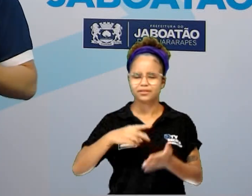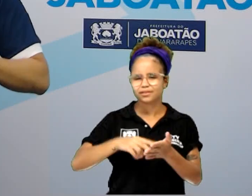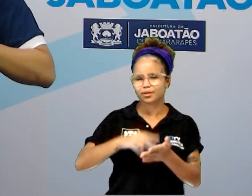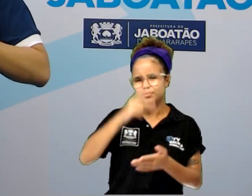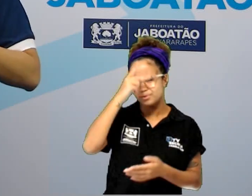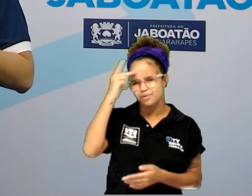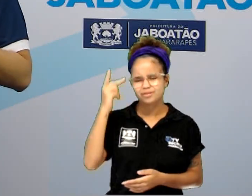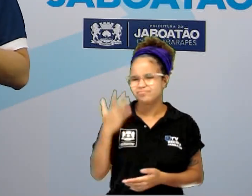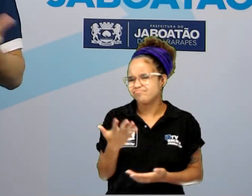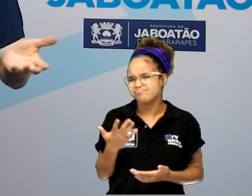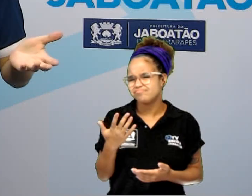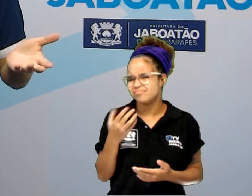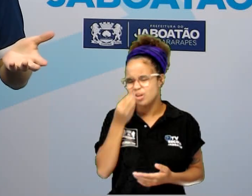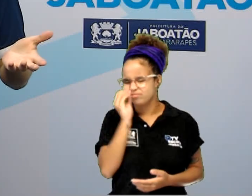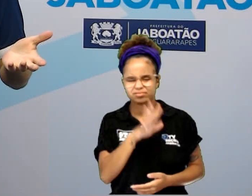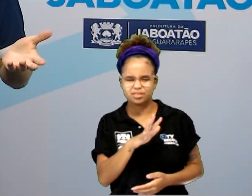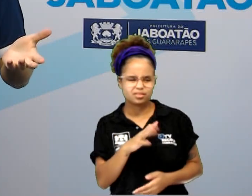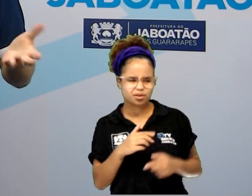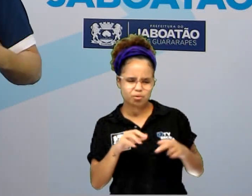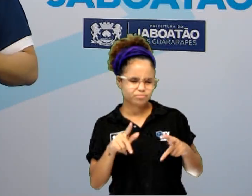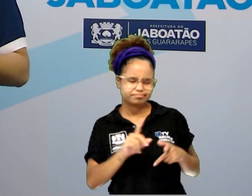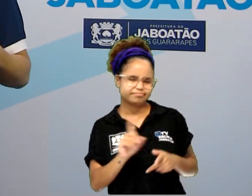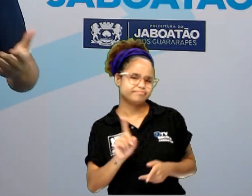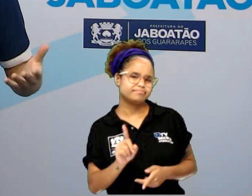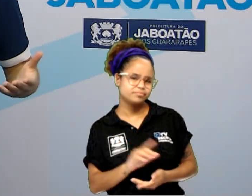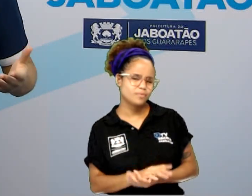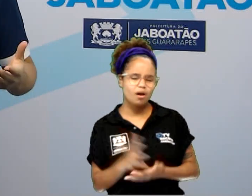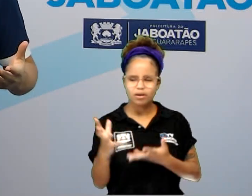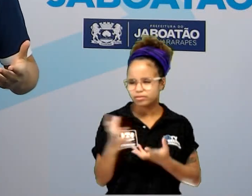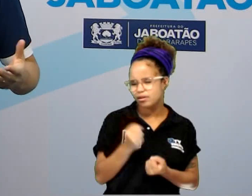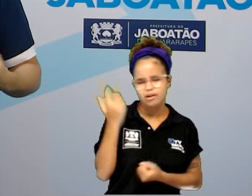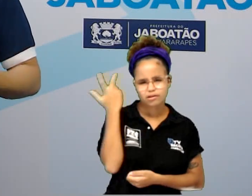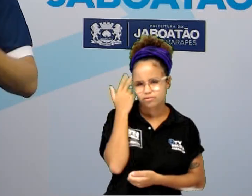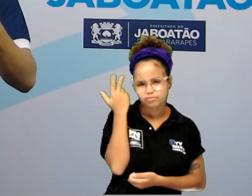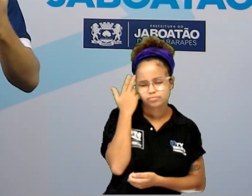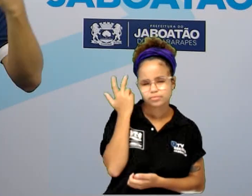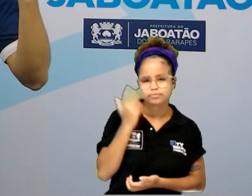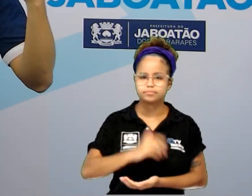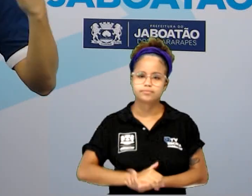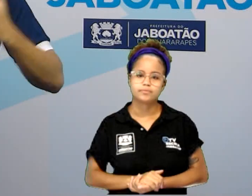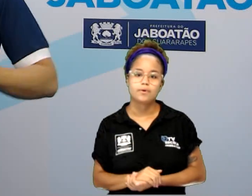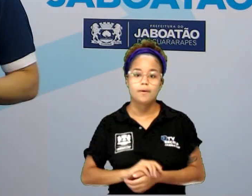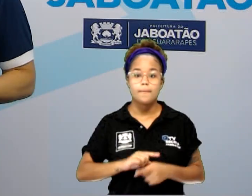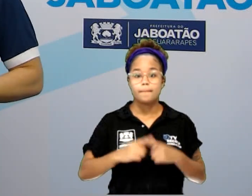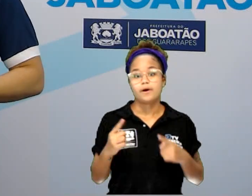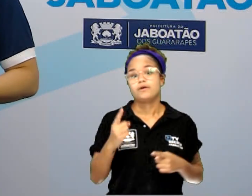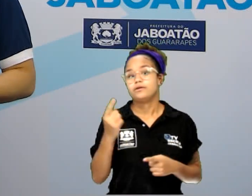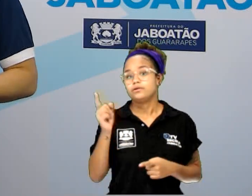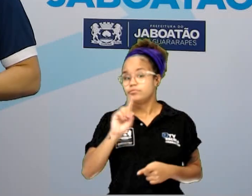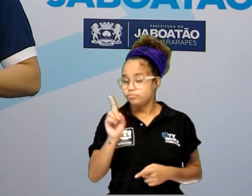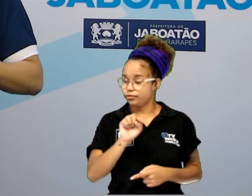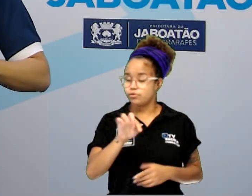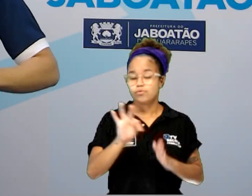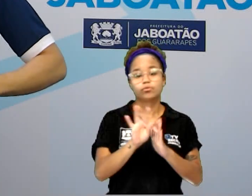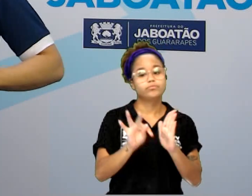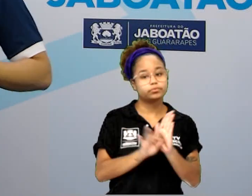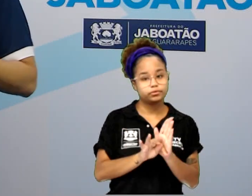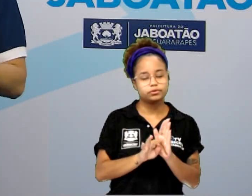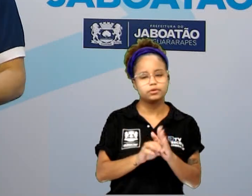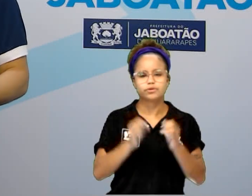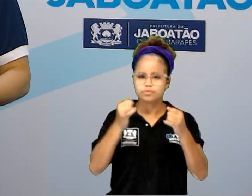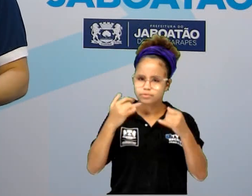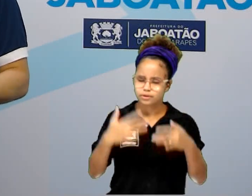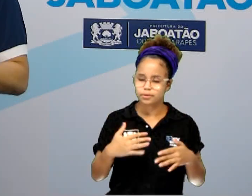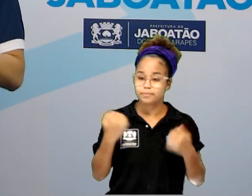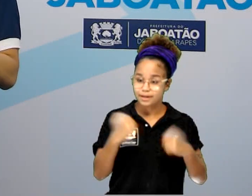alarde, é uma coisa que não faz a menor diferença. A gente aceita numa boa. E não é isso que a Elisa se propõe no seu texto. Ela fala que a gente deve